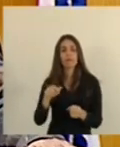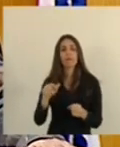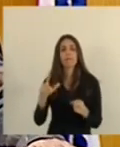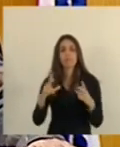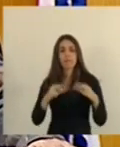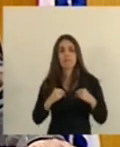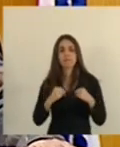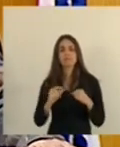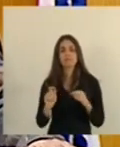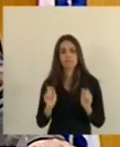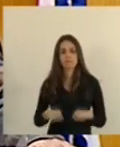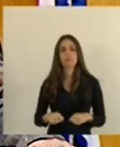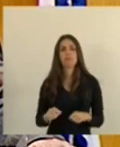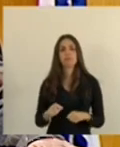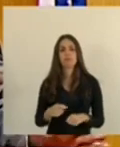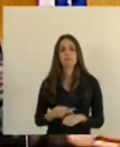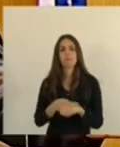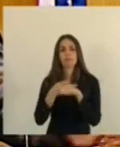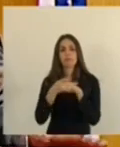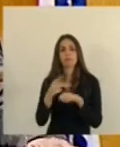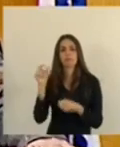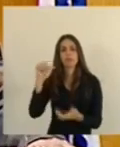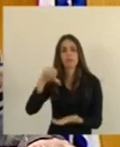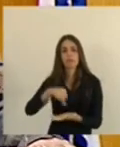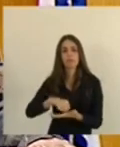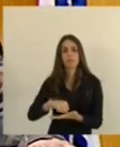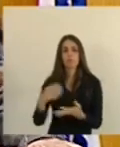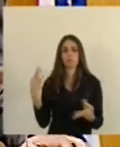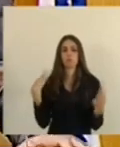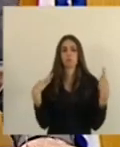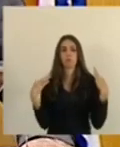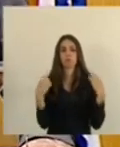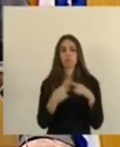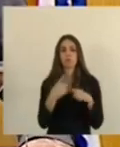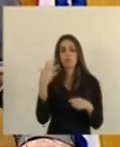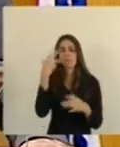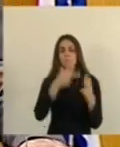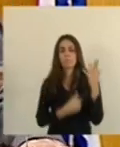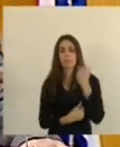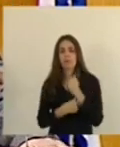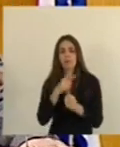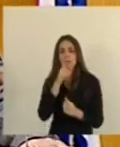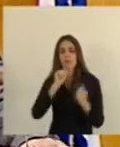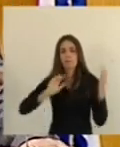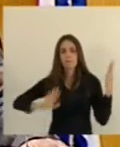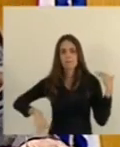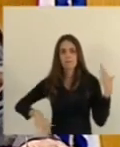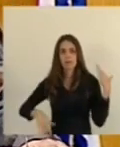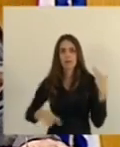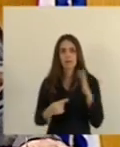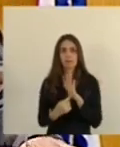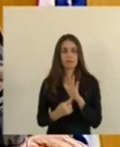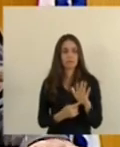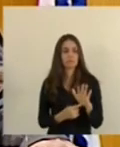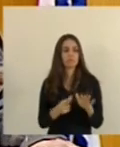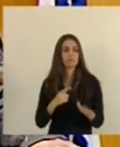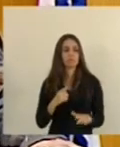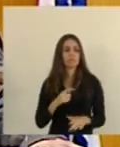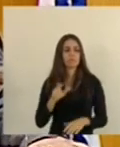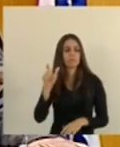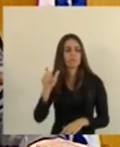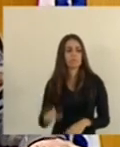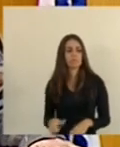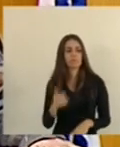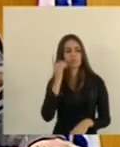sim desse título. Porque além das belas praias que nós temos em Guarapari, e está aqui o meu colega